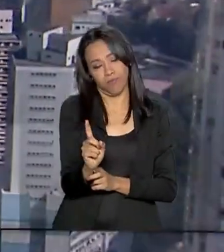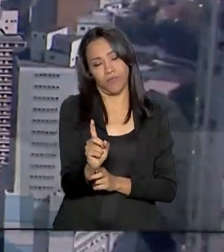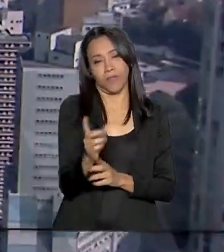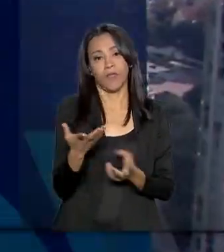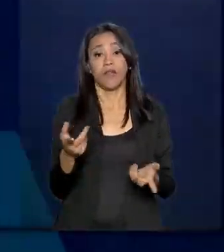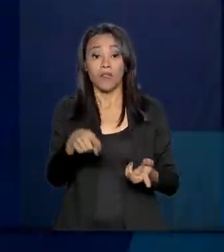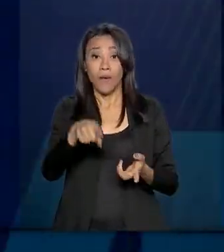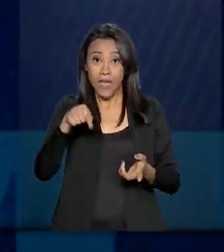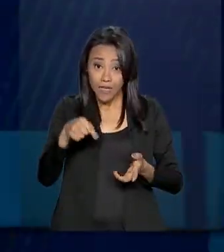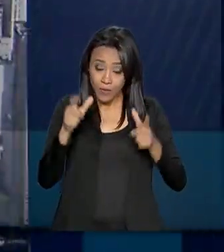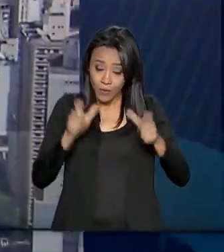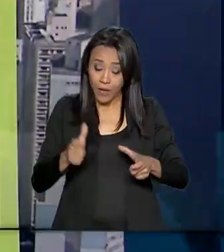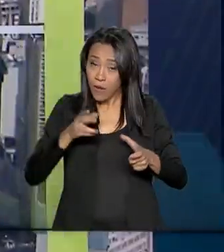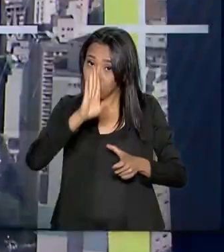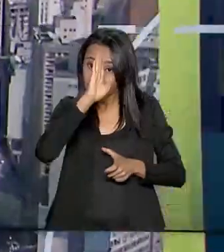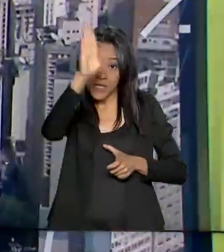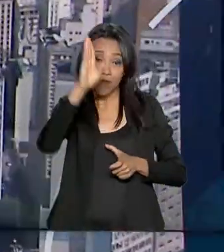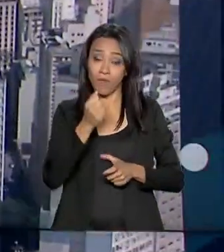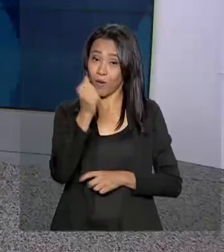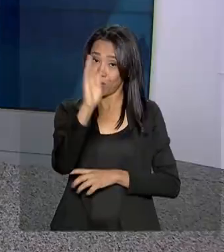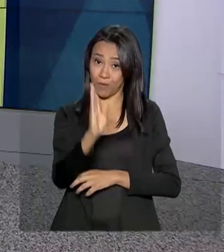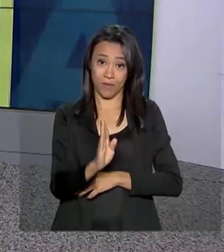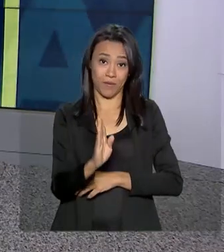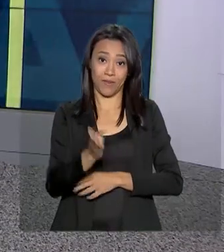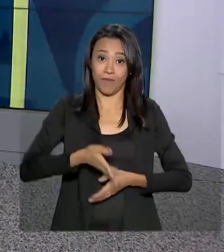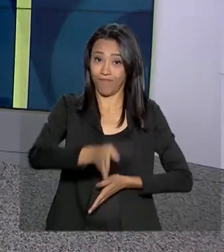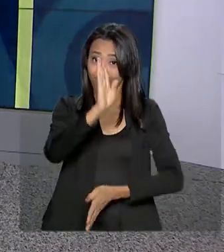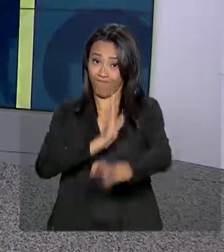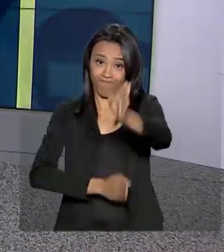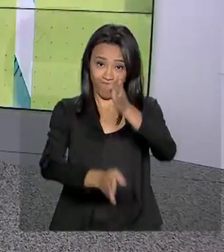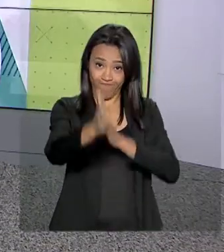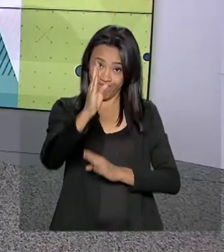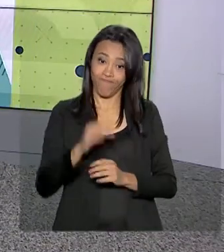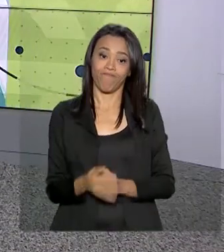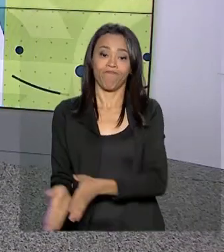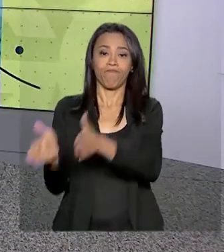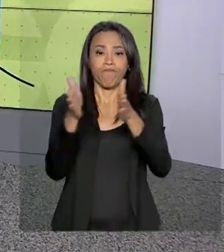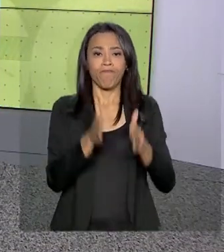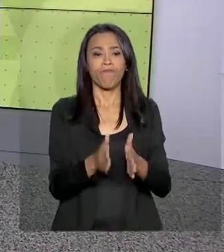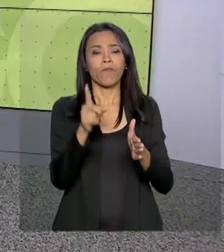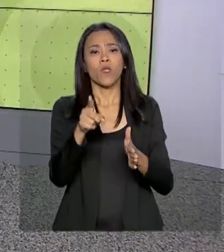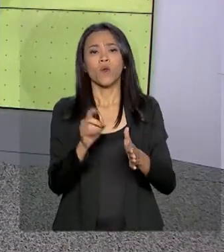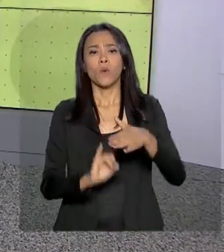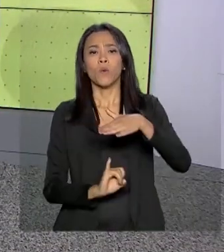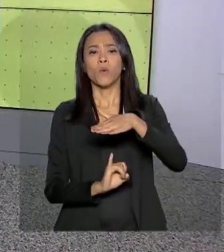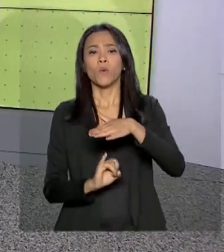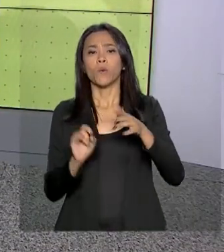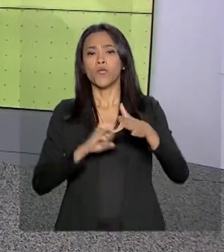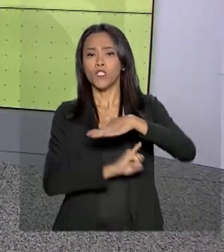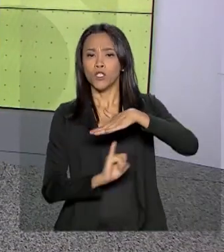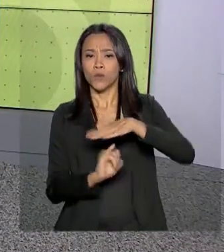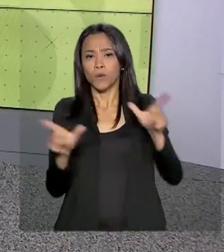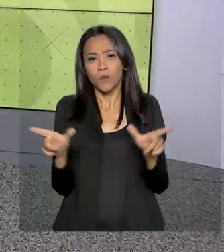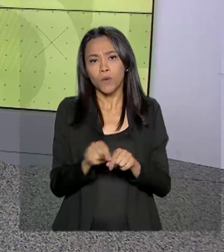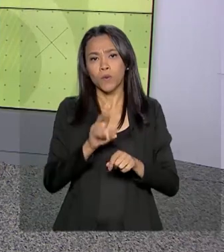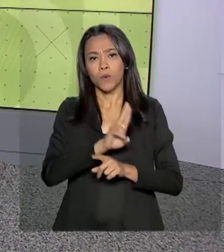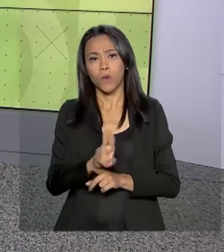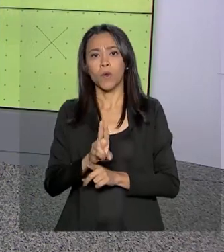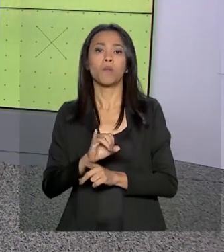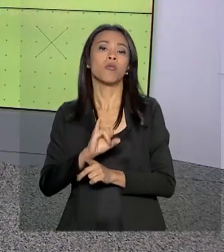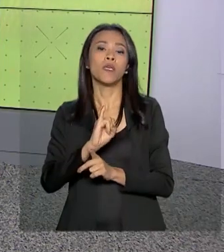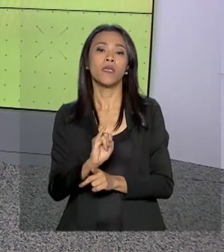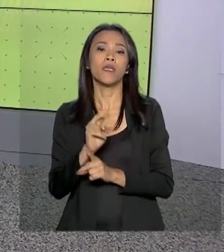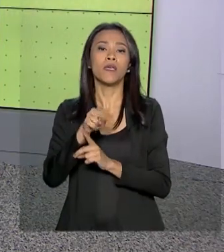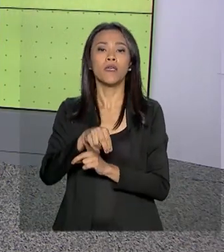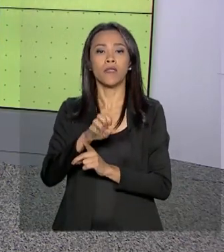principal corredor logístico do país. O Instituto Nacional de Estudos e Pesquisas Educacionais, Anísio